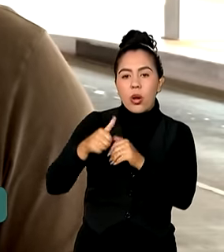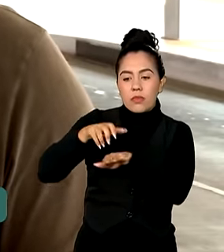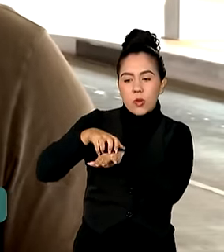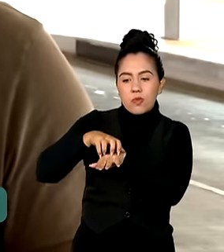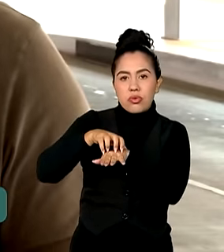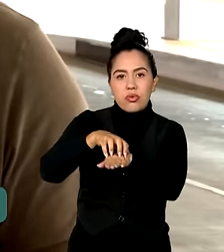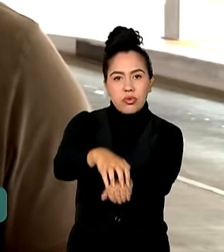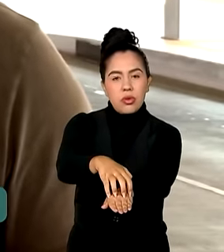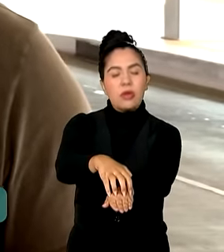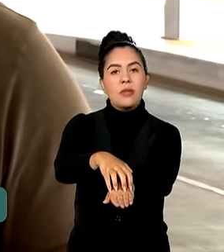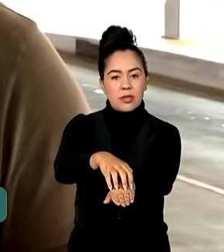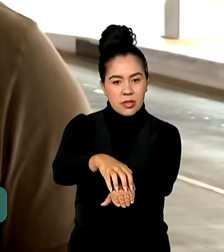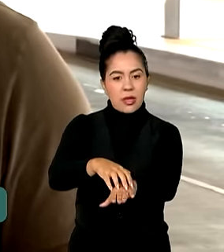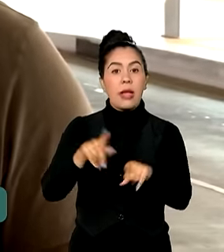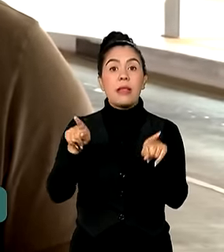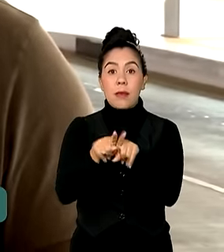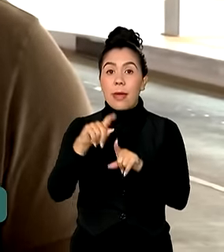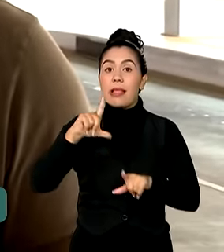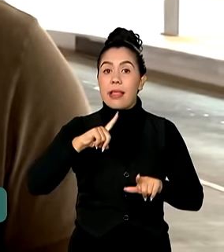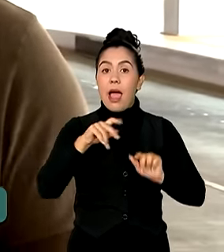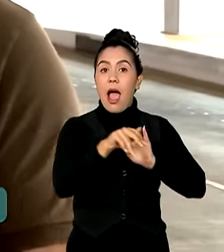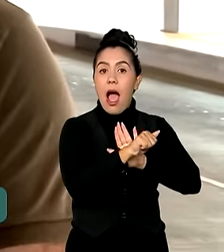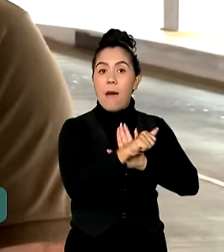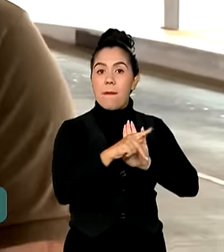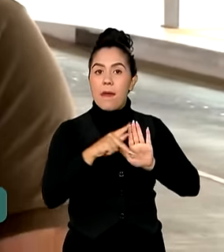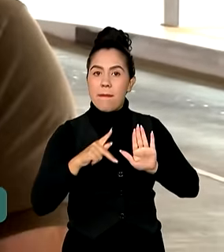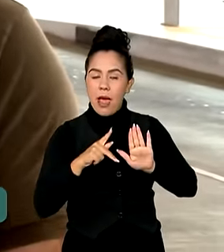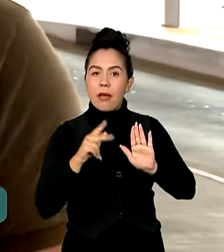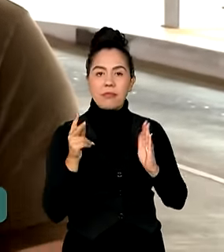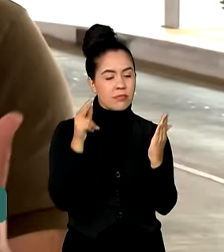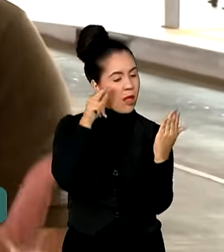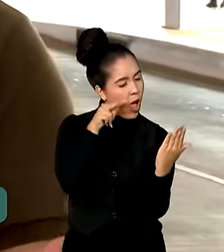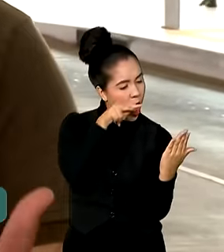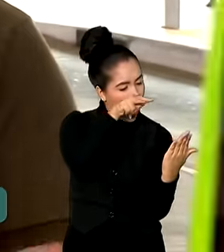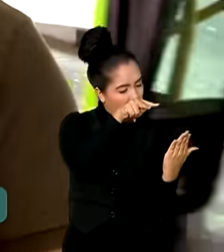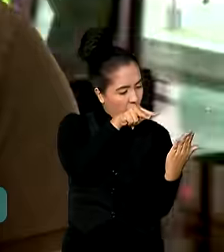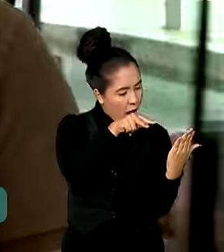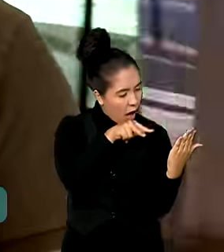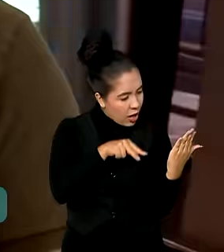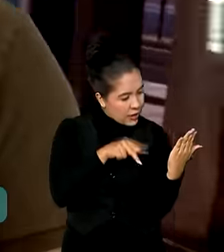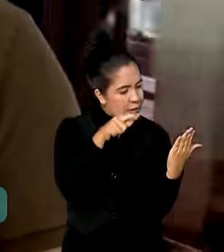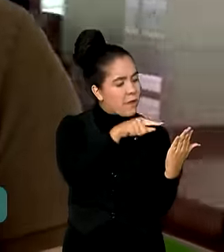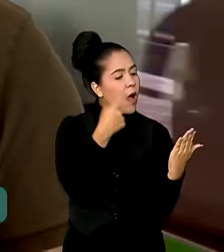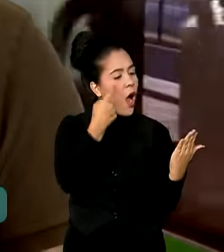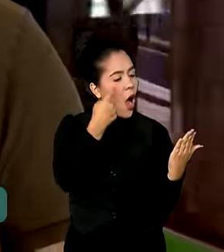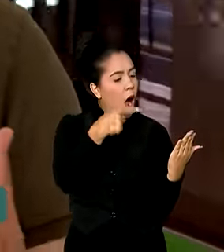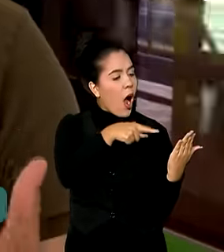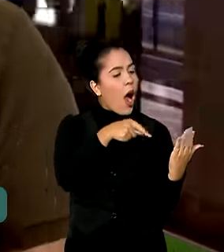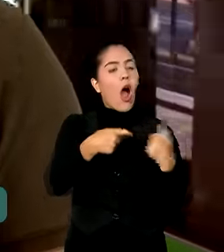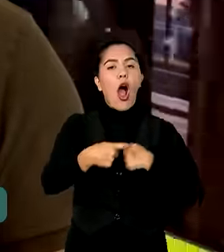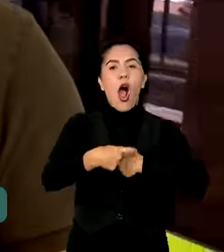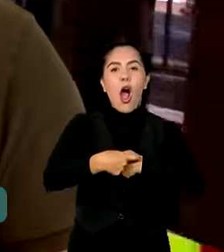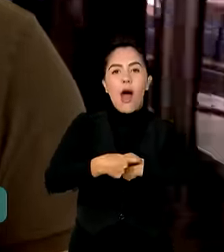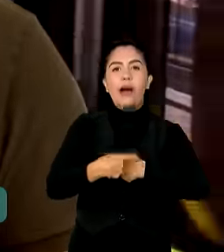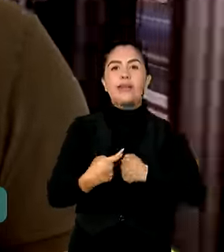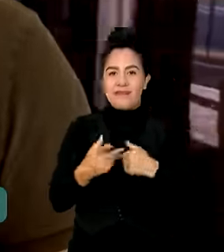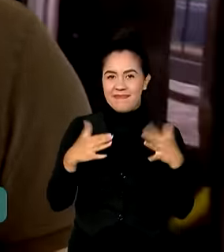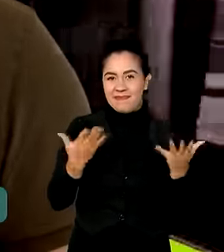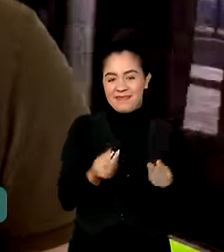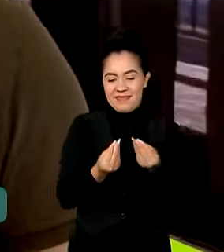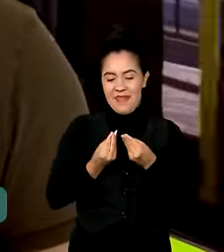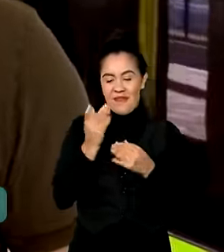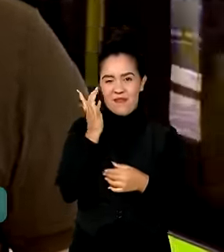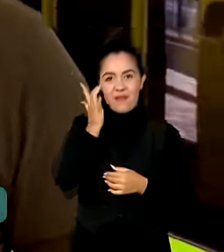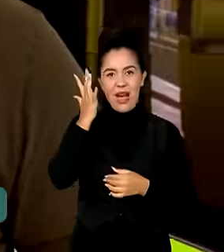e se orientar. Nós temos aqui também um aplicativo, então você pode ir para o ponto na hora que o ônibus estiver próximo de passar. Então isso facilita muito o planejamento,